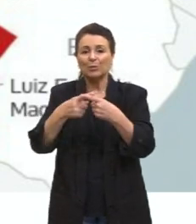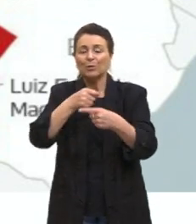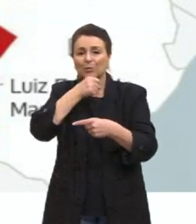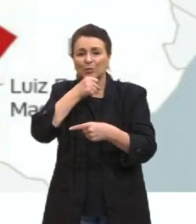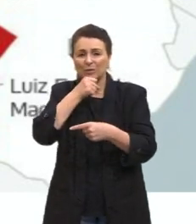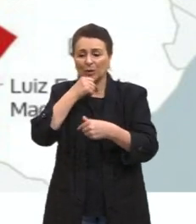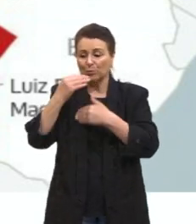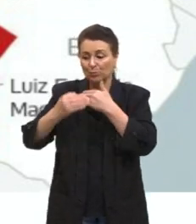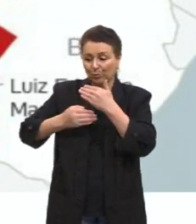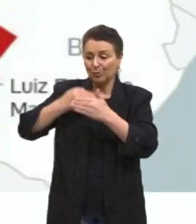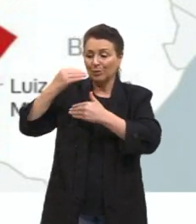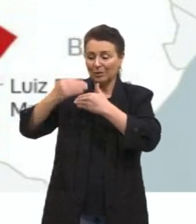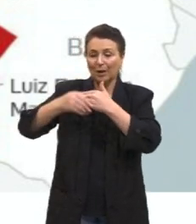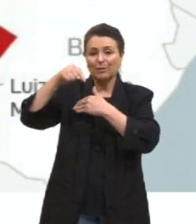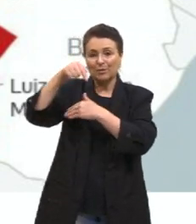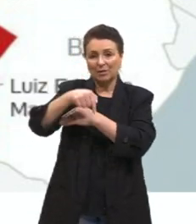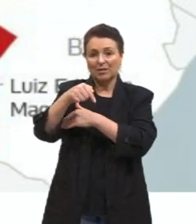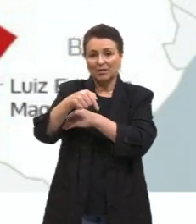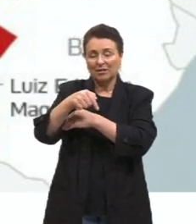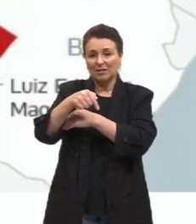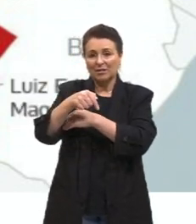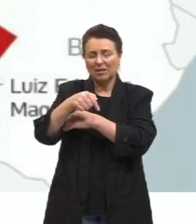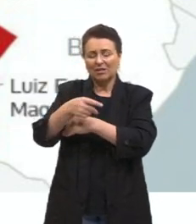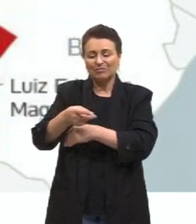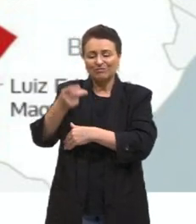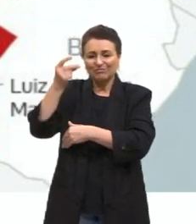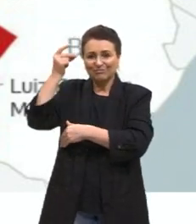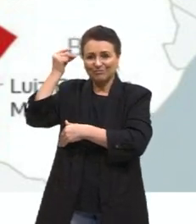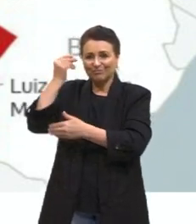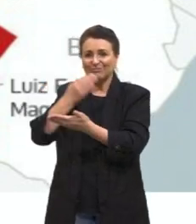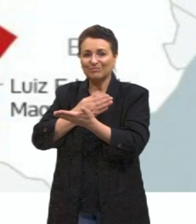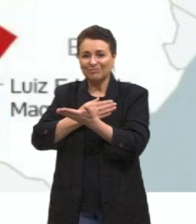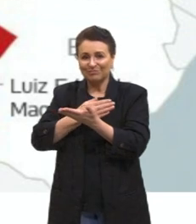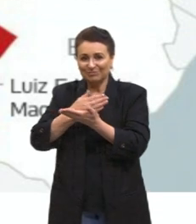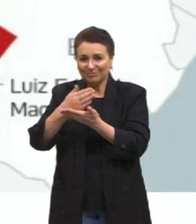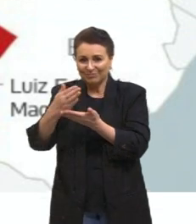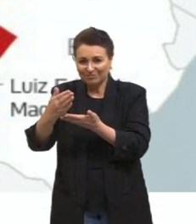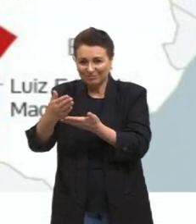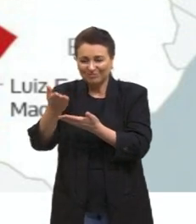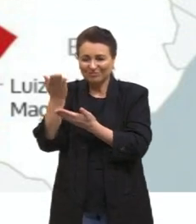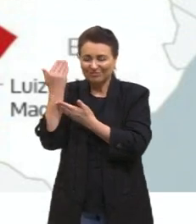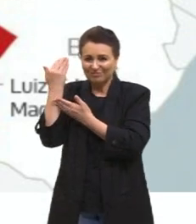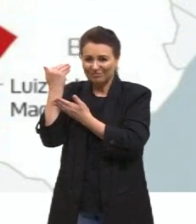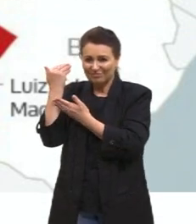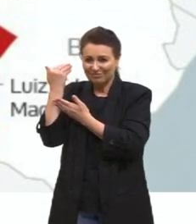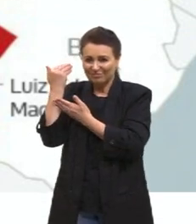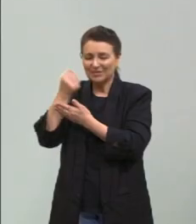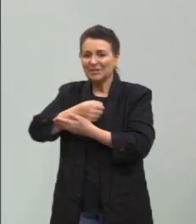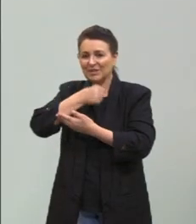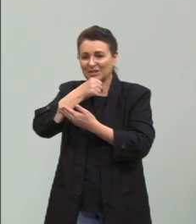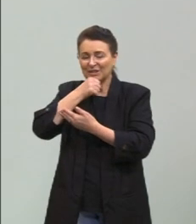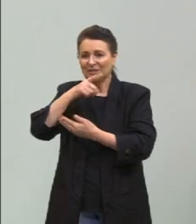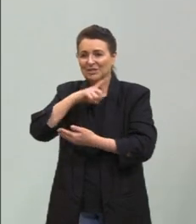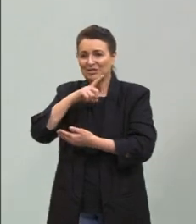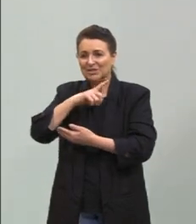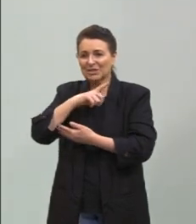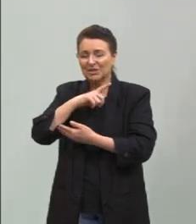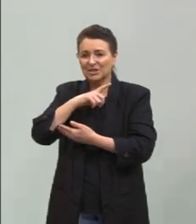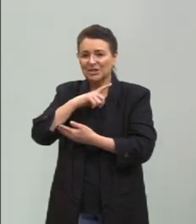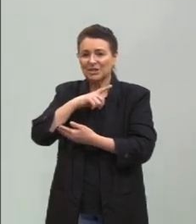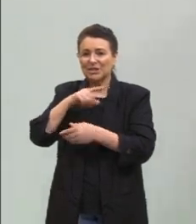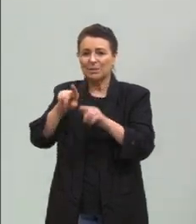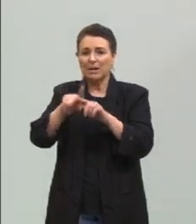alguns processos, desde o tempo do antigo, quando nós tínhamos o